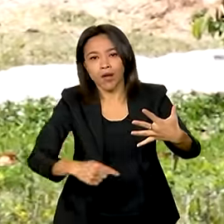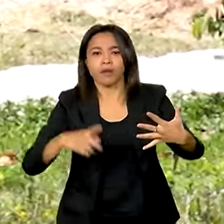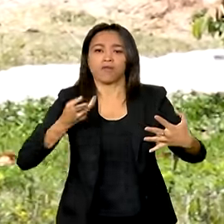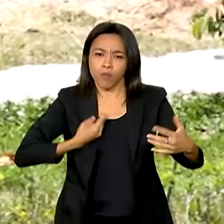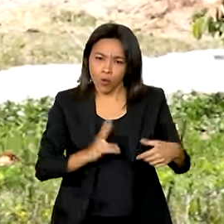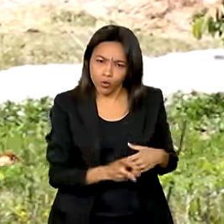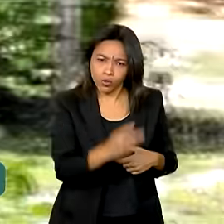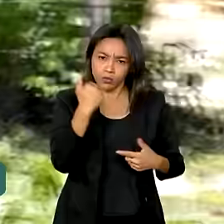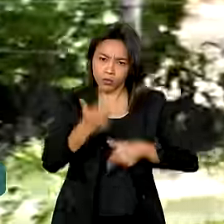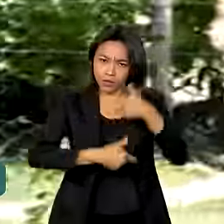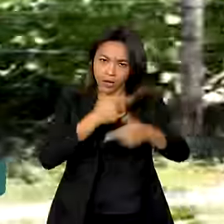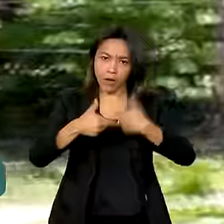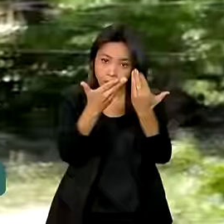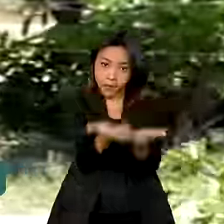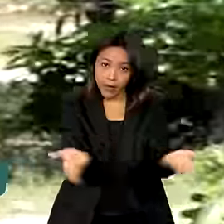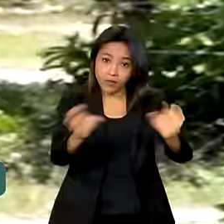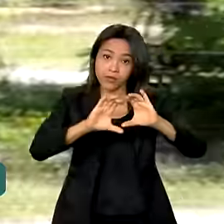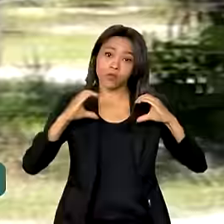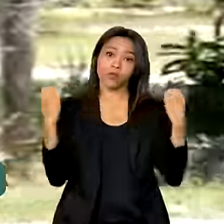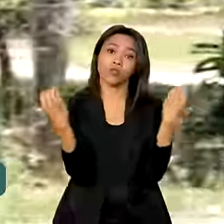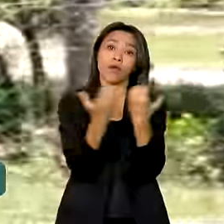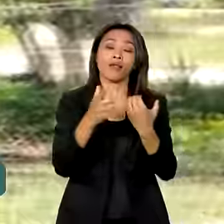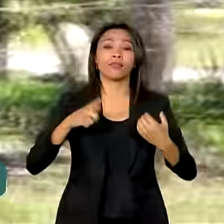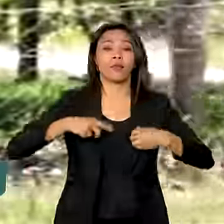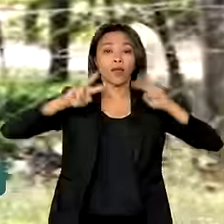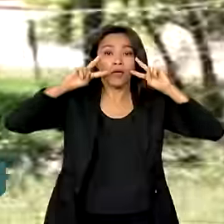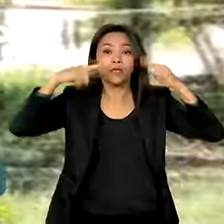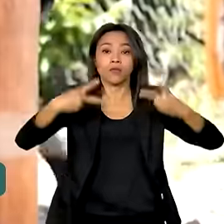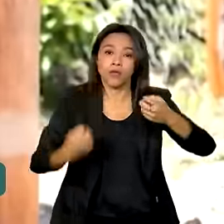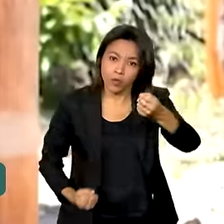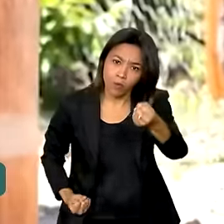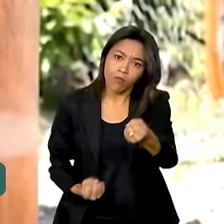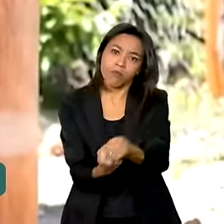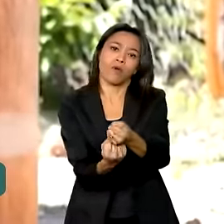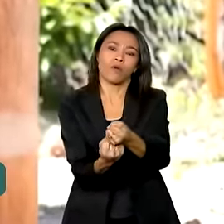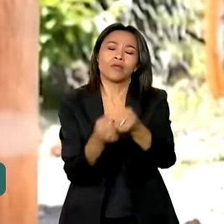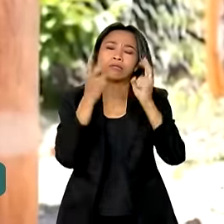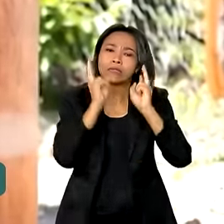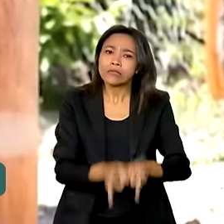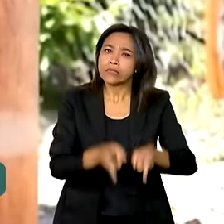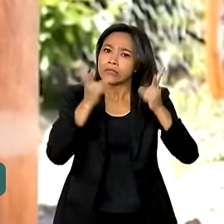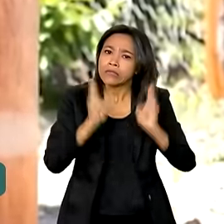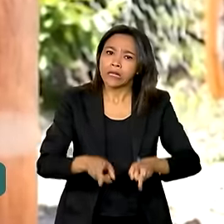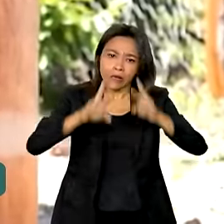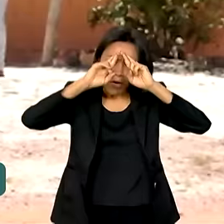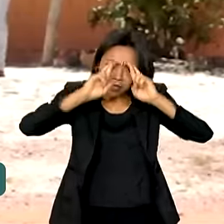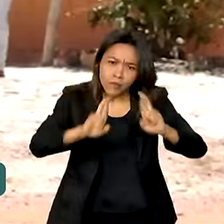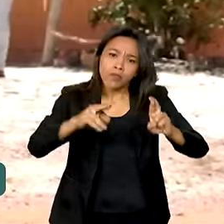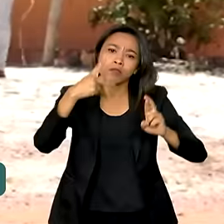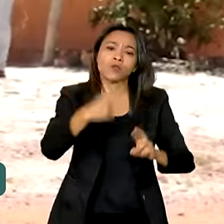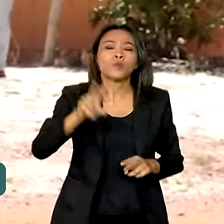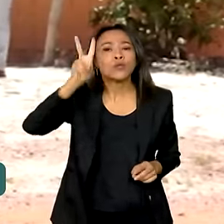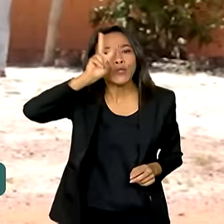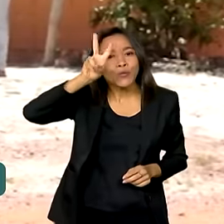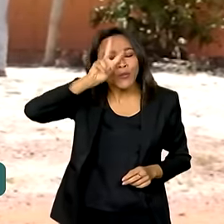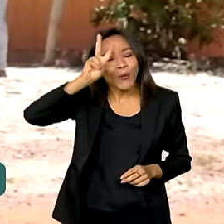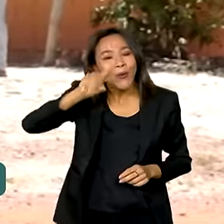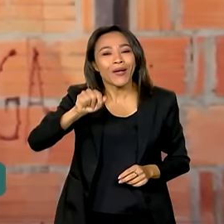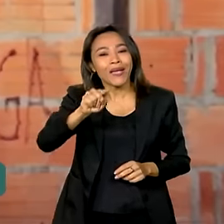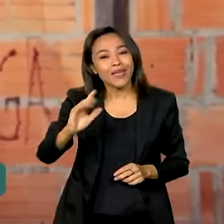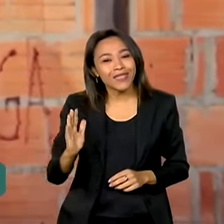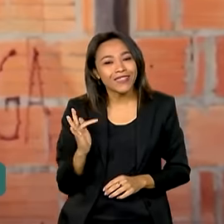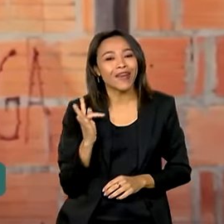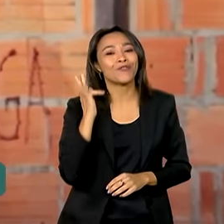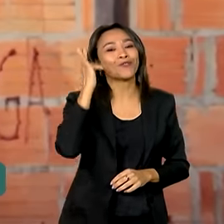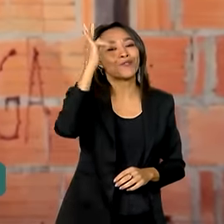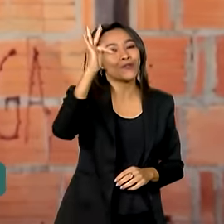para que essas comunidades tenham o reconhecimento e o apoio que merecem. Honrando cada vez mais a sua história e contribuindo para um futuro